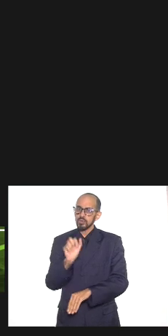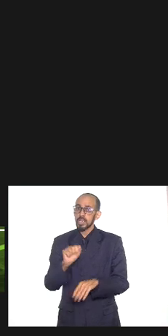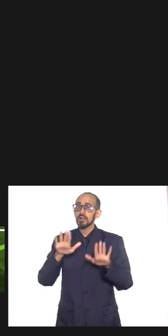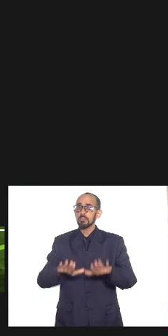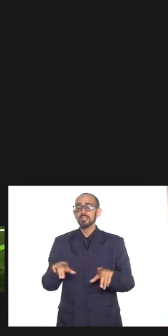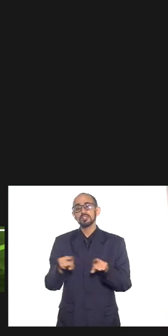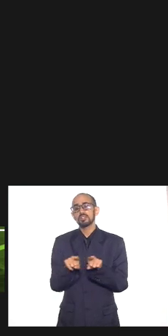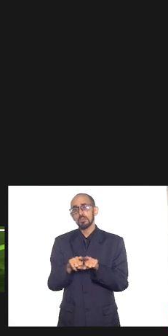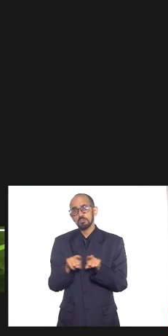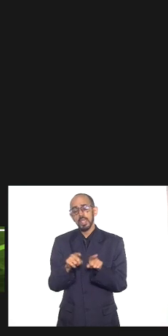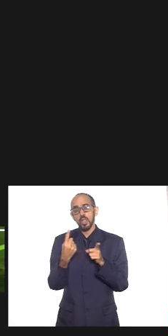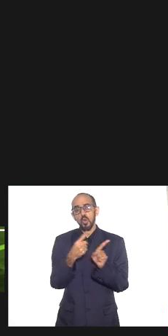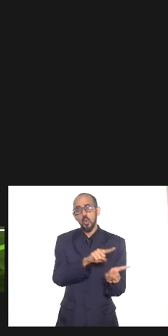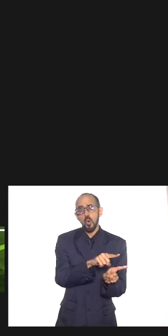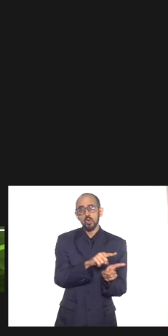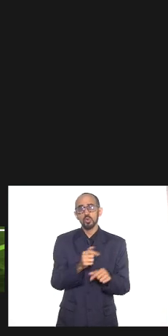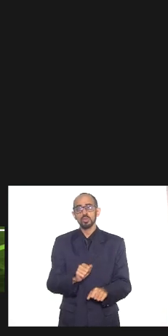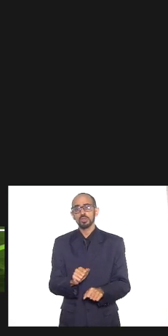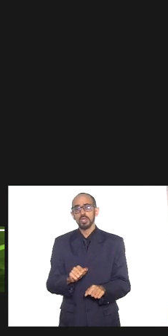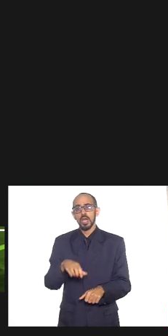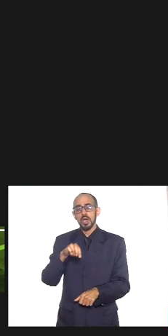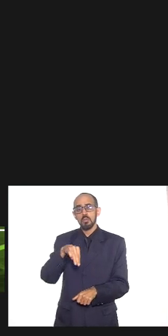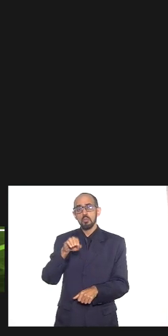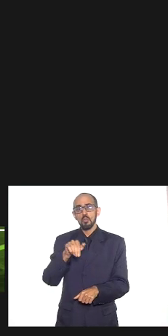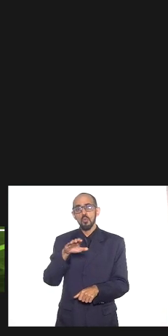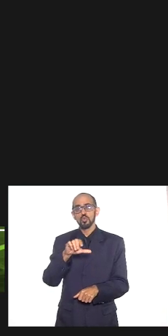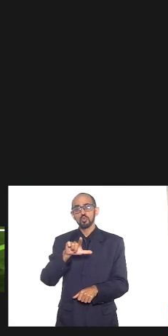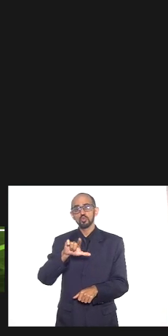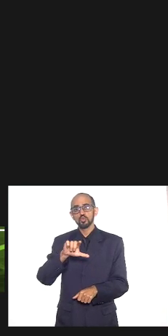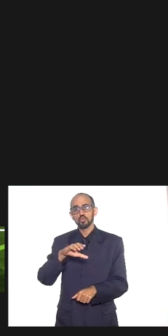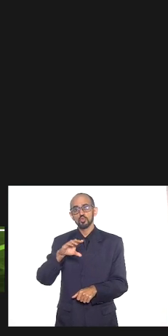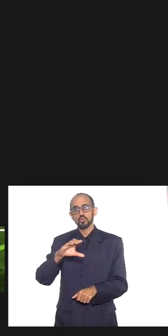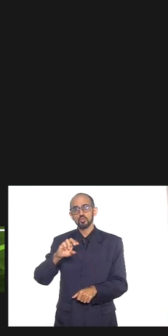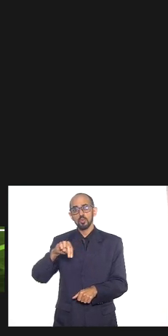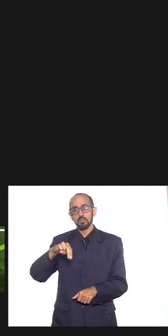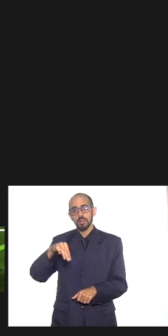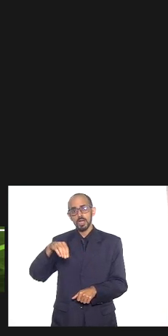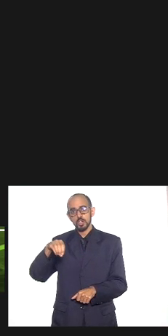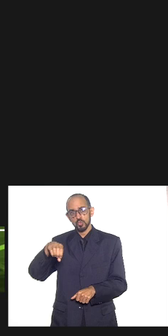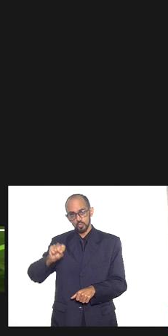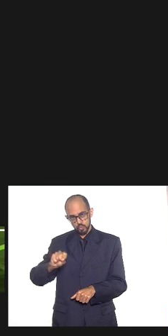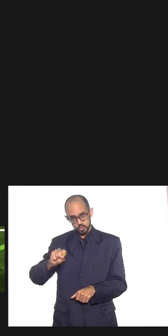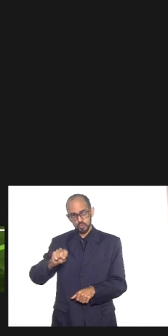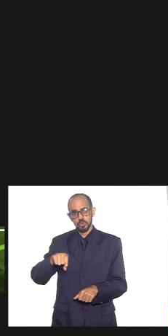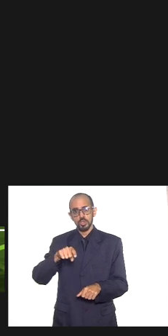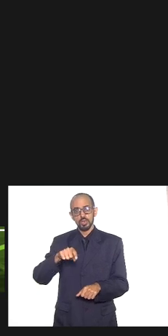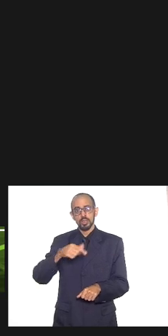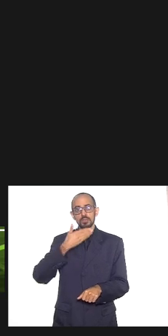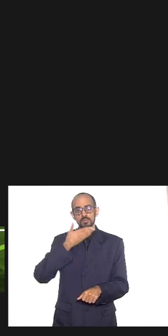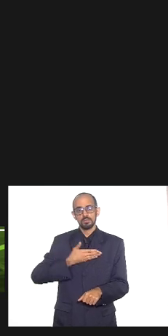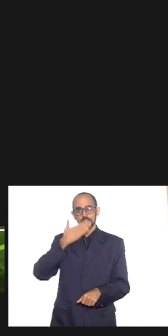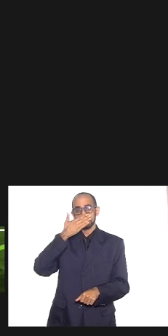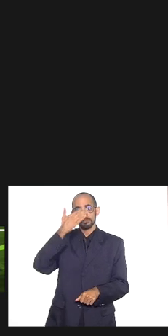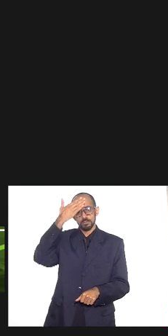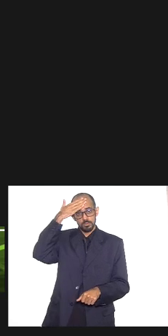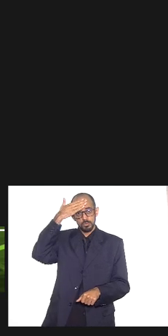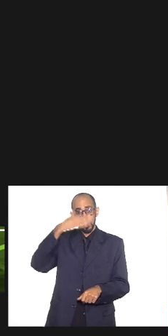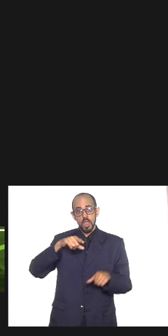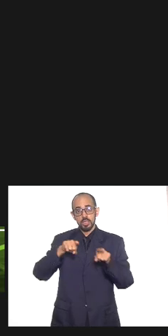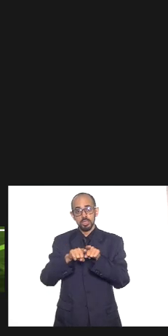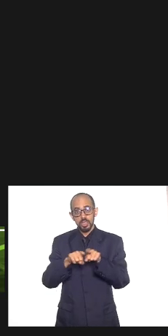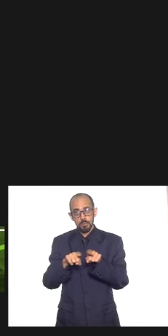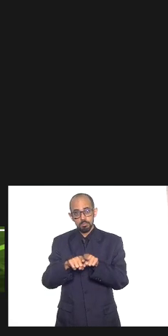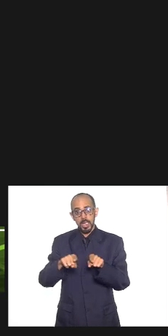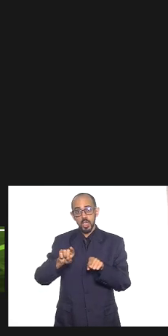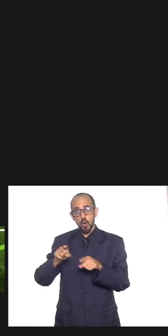praticados contra muçulmanos e suas religiões que houve episódios de intolerância contra